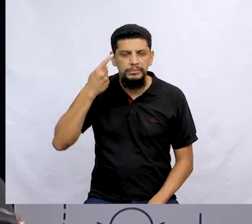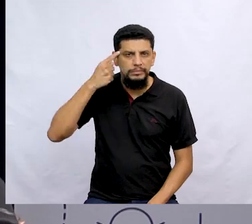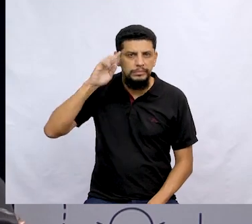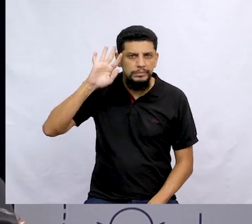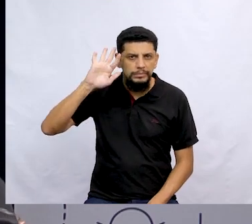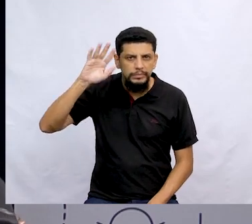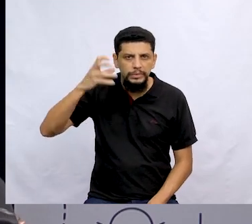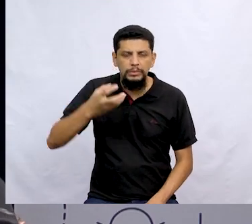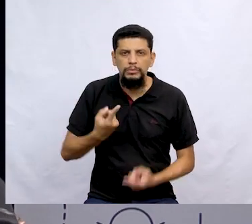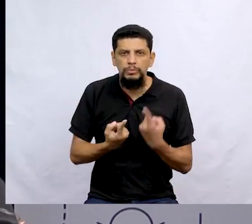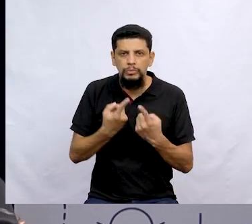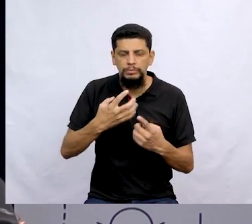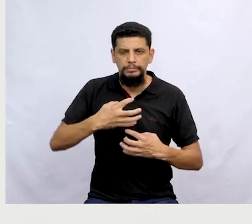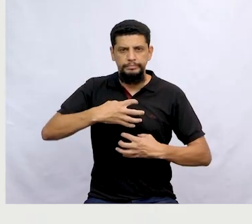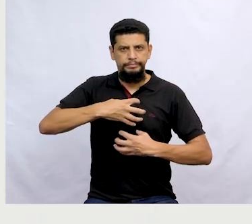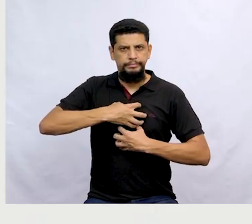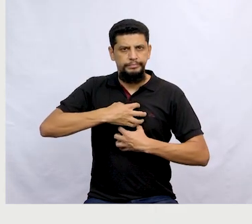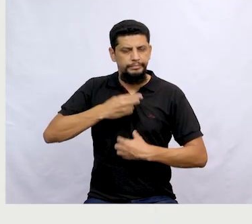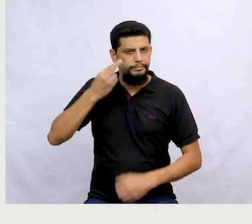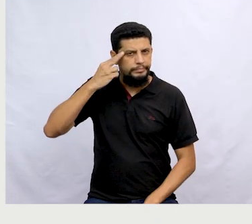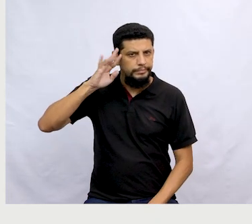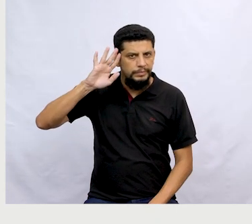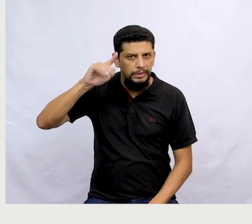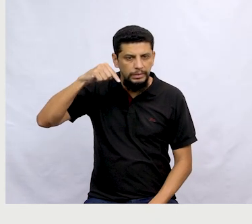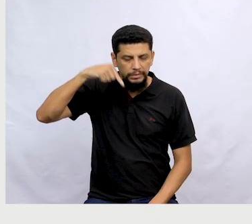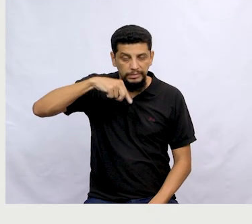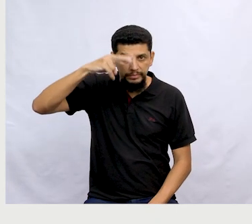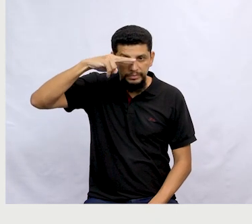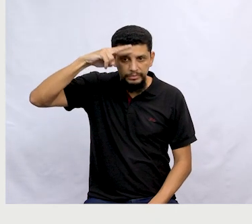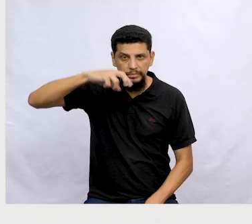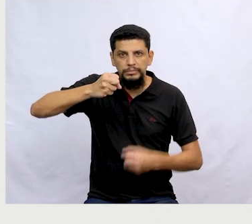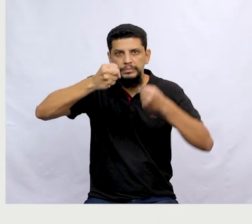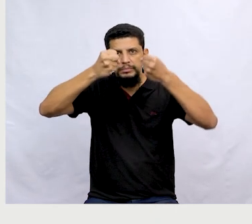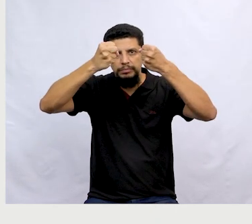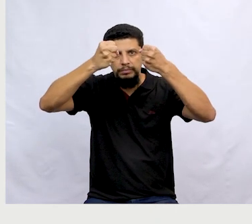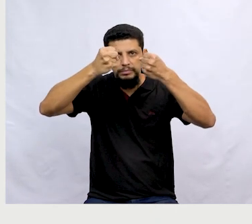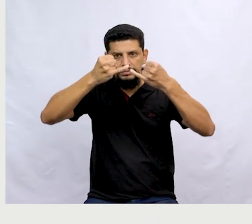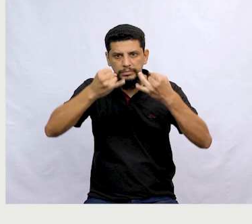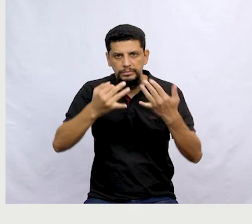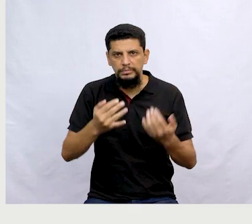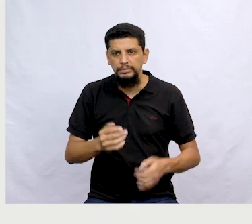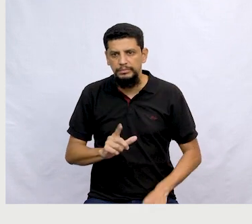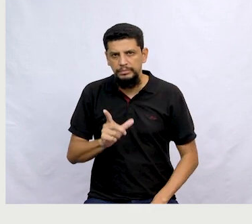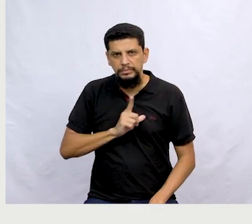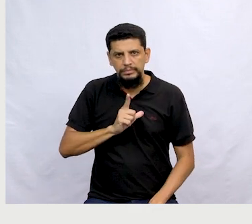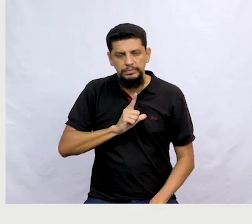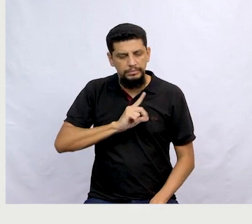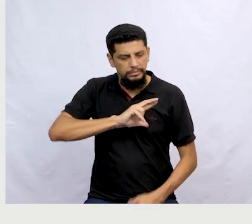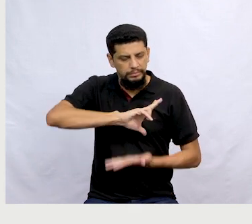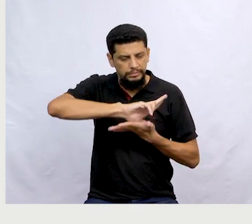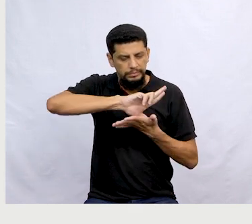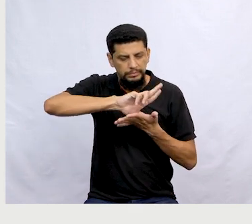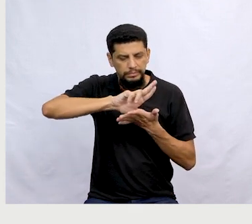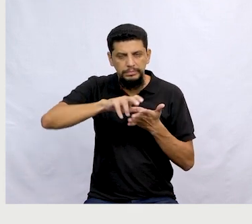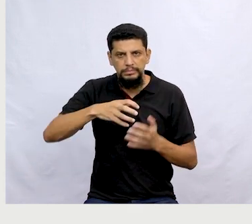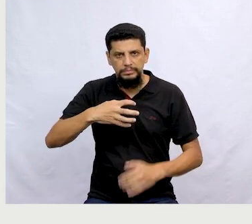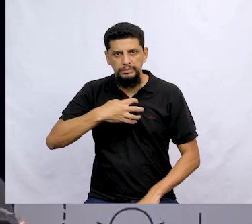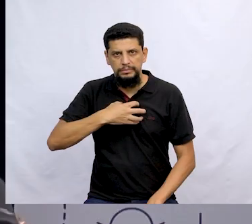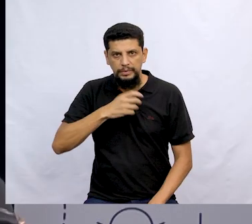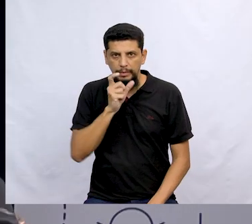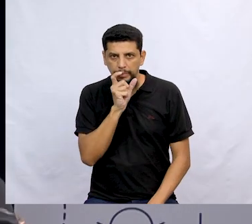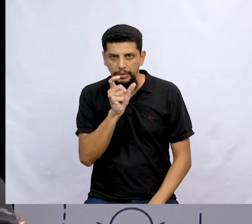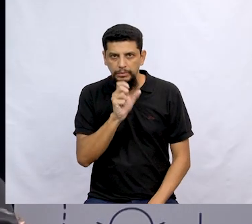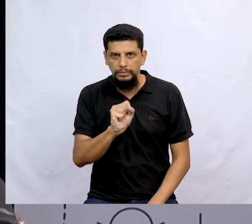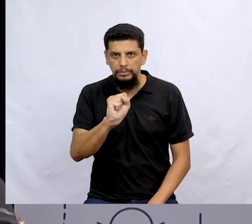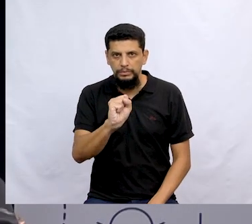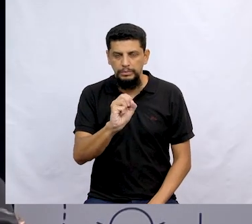afinal, qual é o sentido de sonho que essa história aqui vai falar, vai nos trazer? Tem vários sentidos a palavra sonho, não tem?